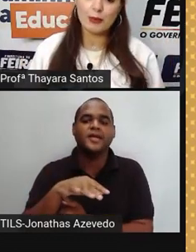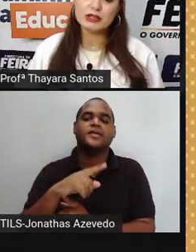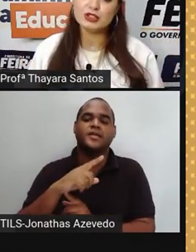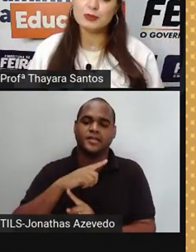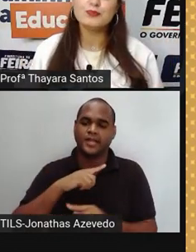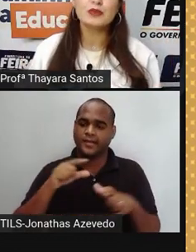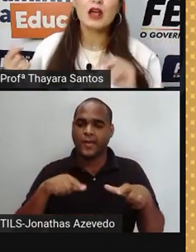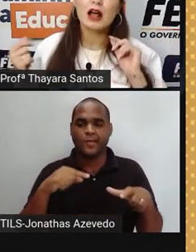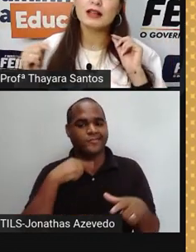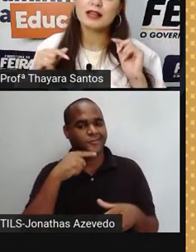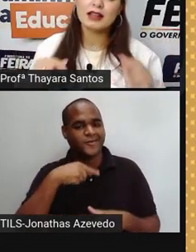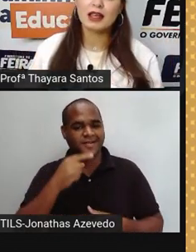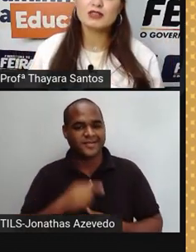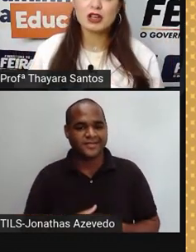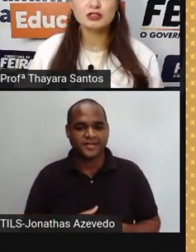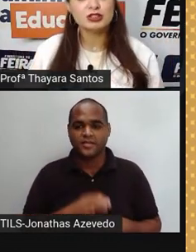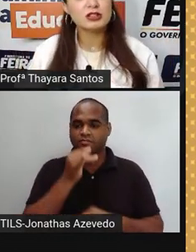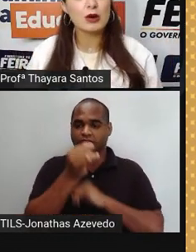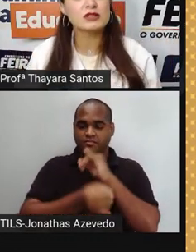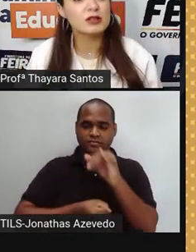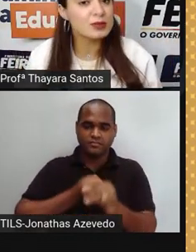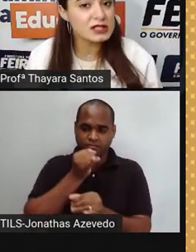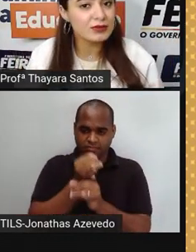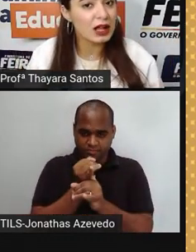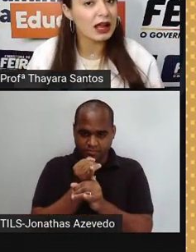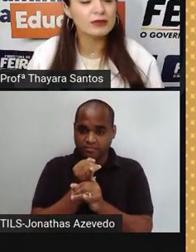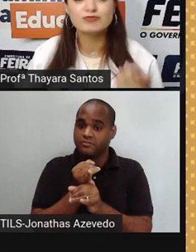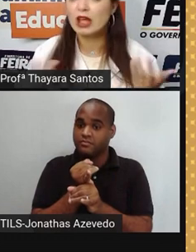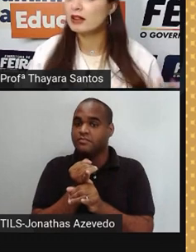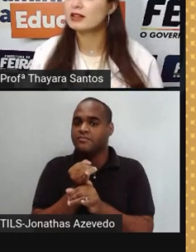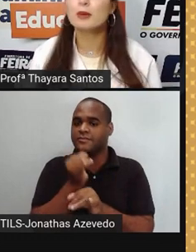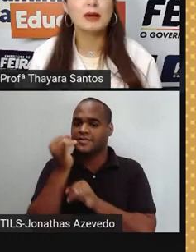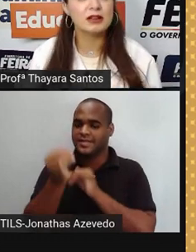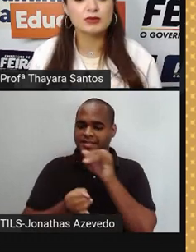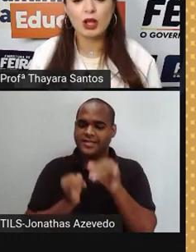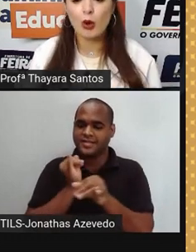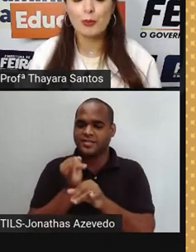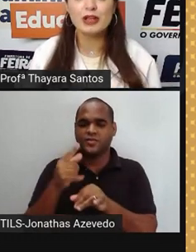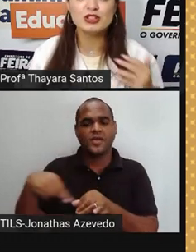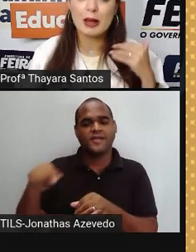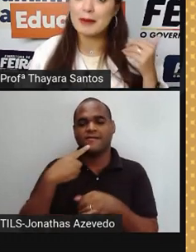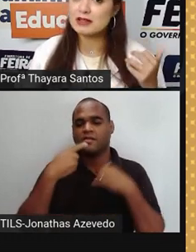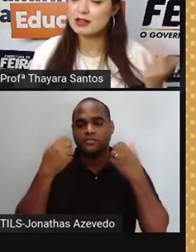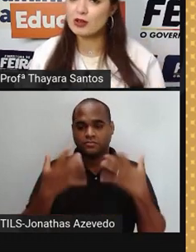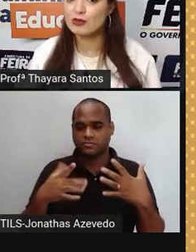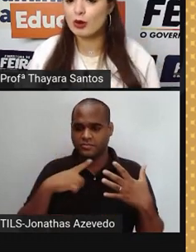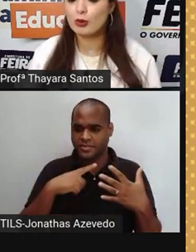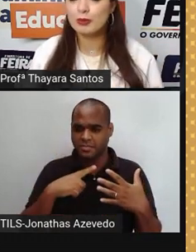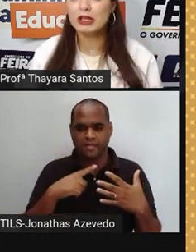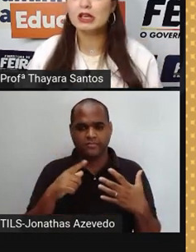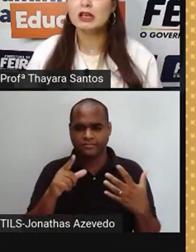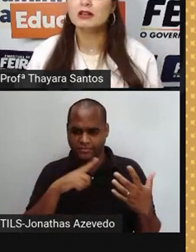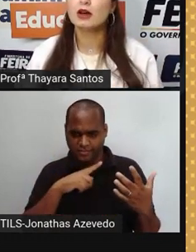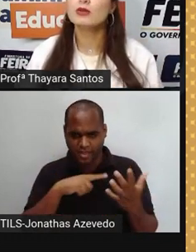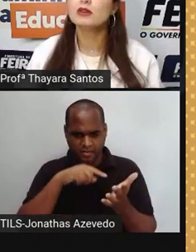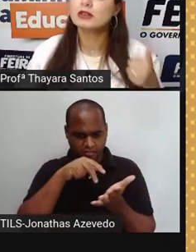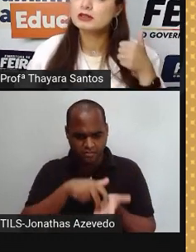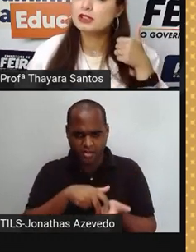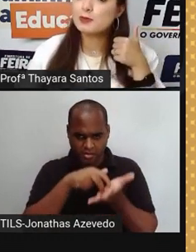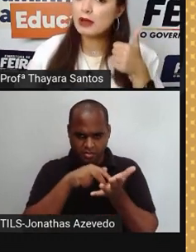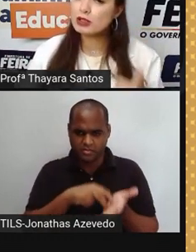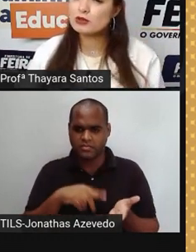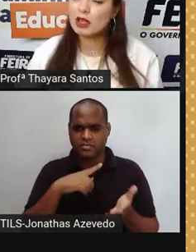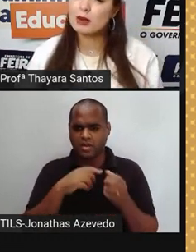não tem como medir. A internet que a gente está usando para se falar, também não tem como medir a massa nem o volume. Então,